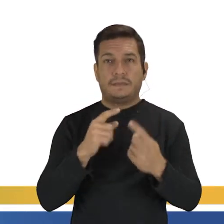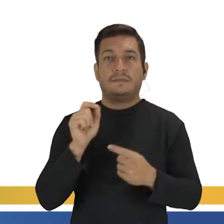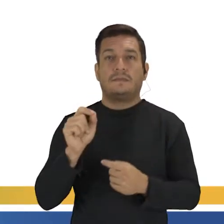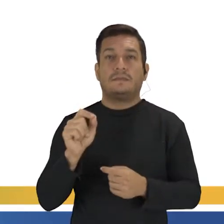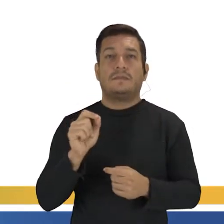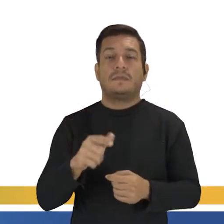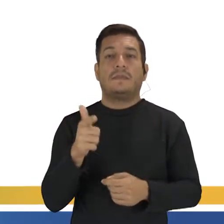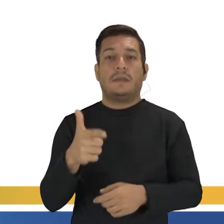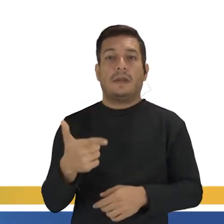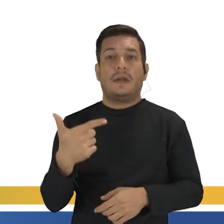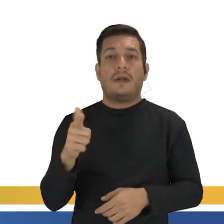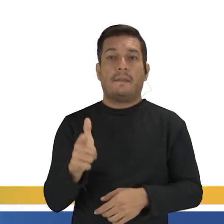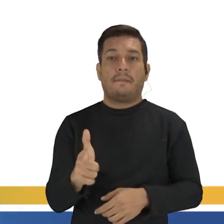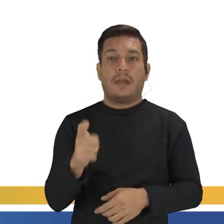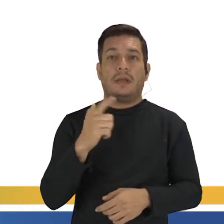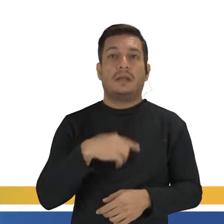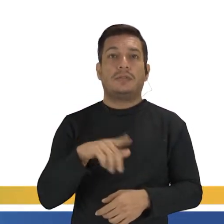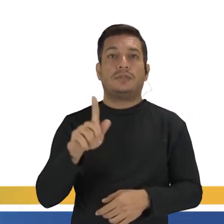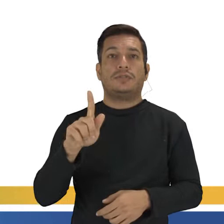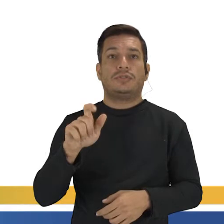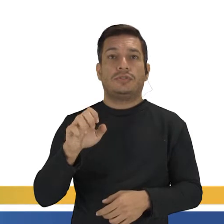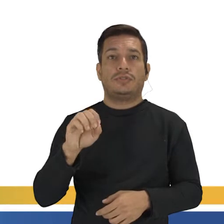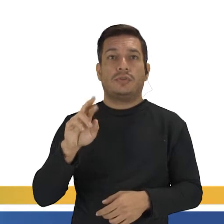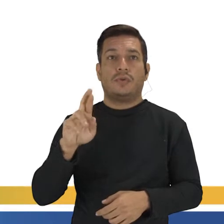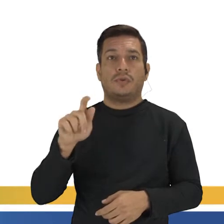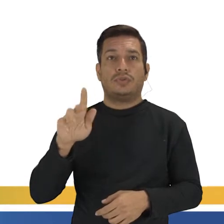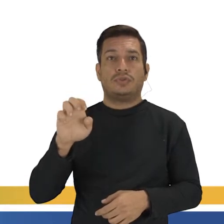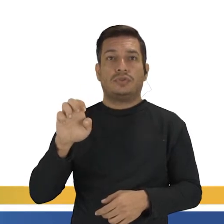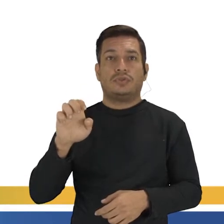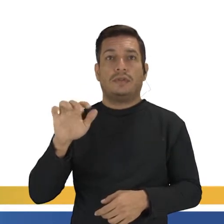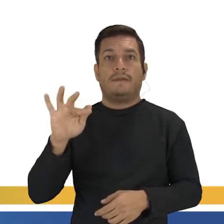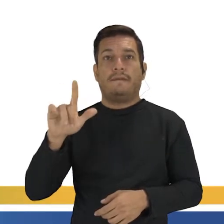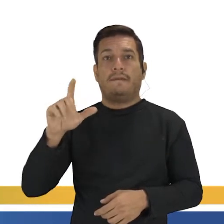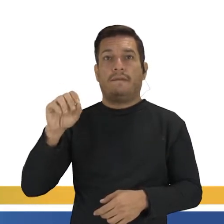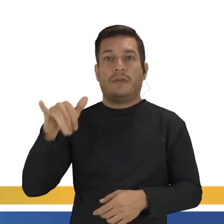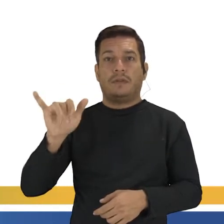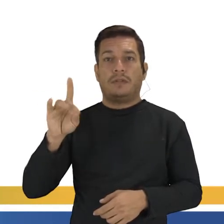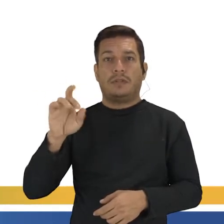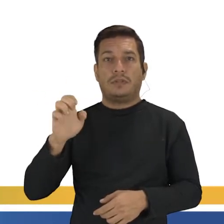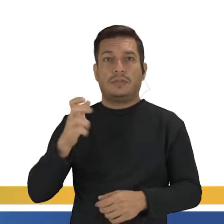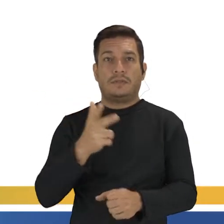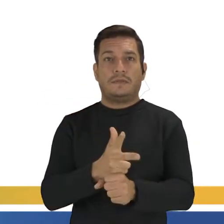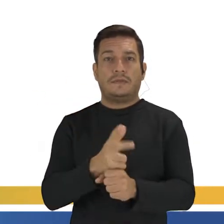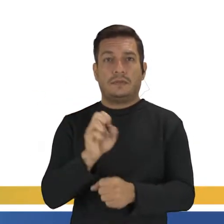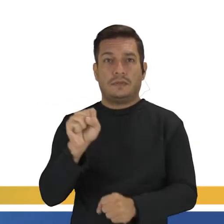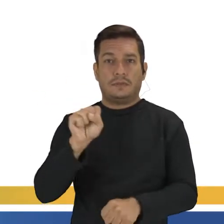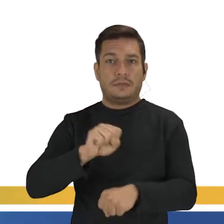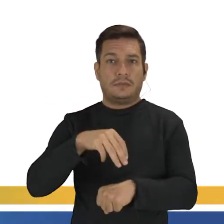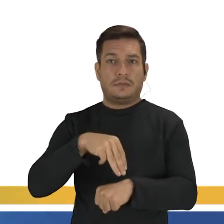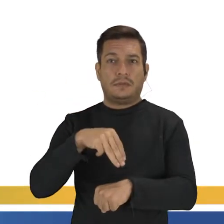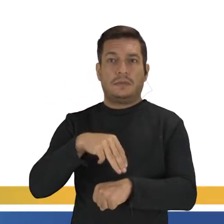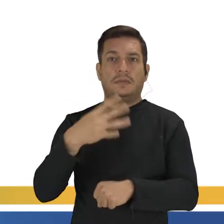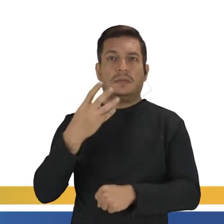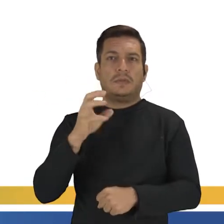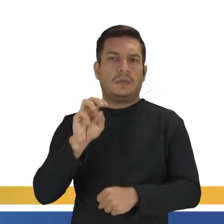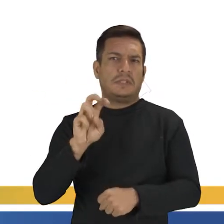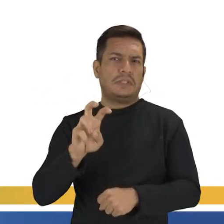o assassinato de George Floyd, né? Num vídeo de 8 minutos e